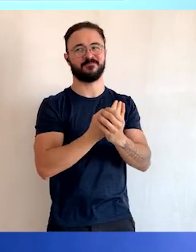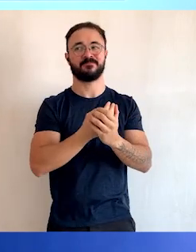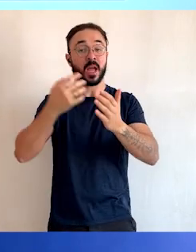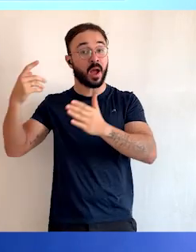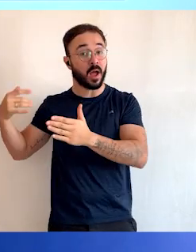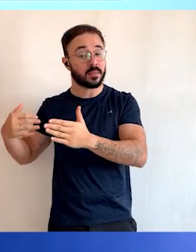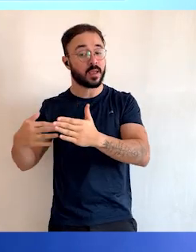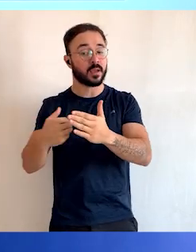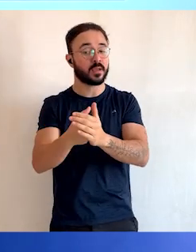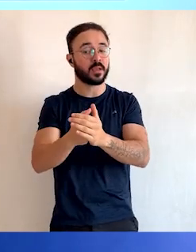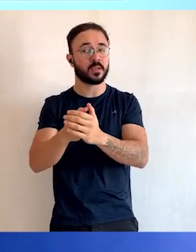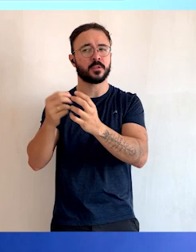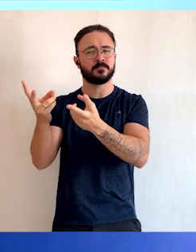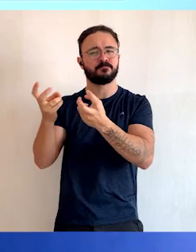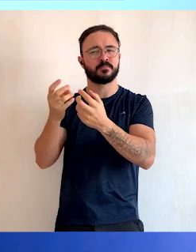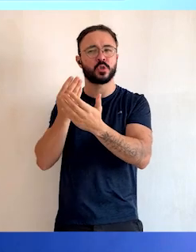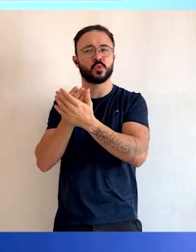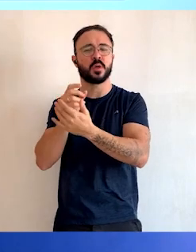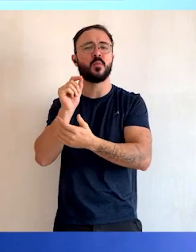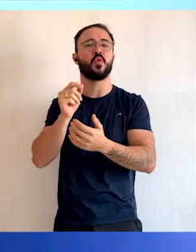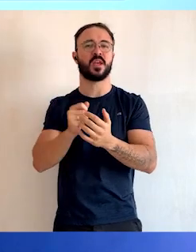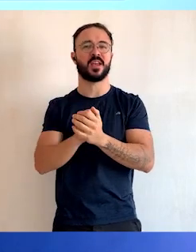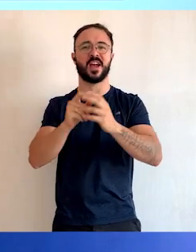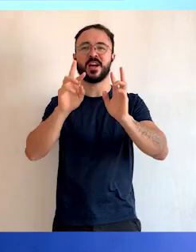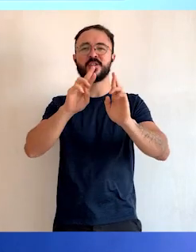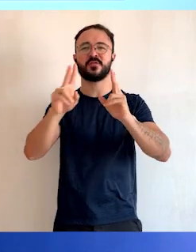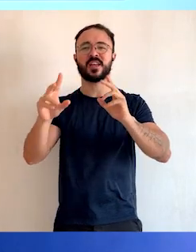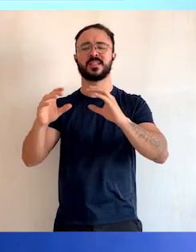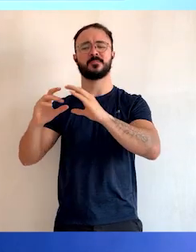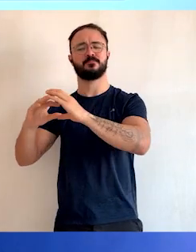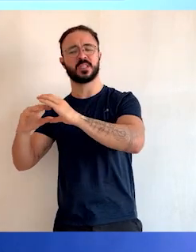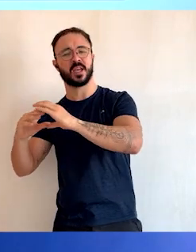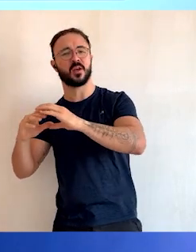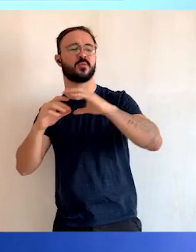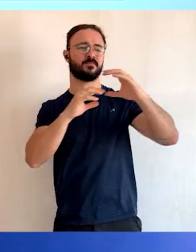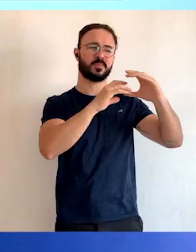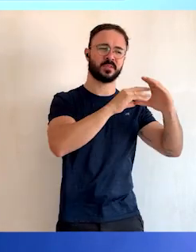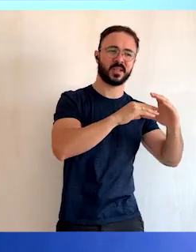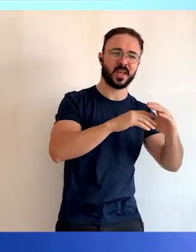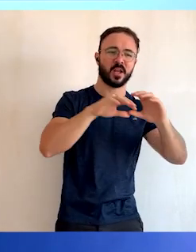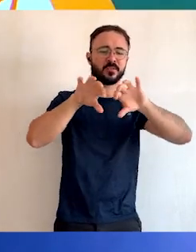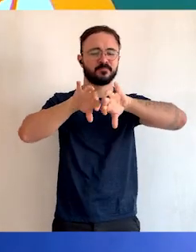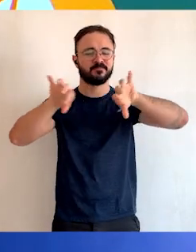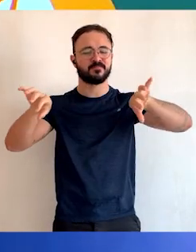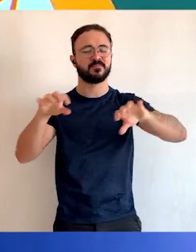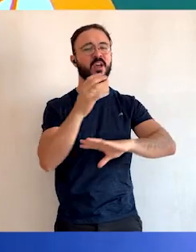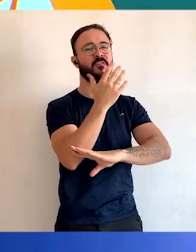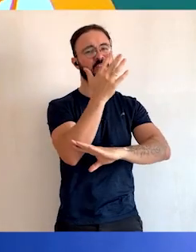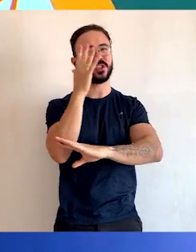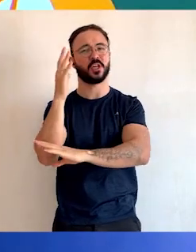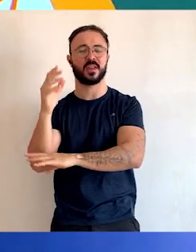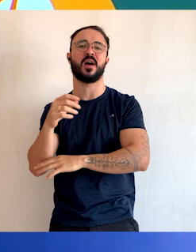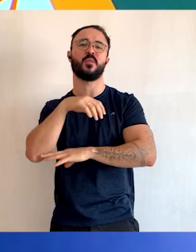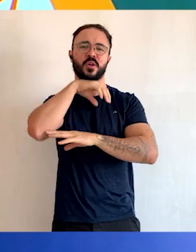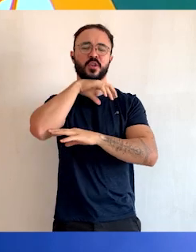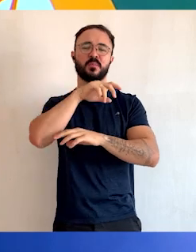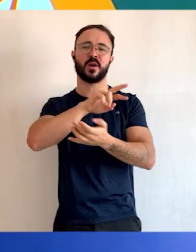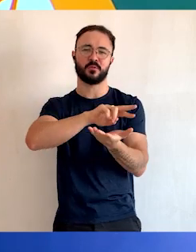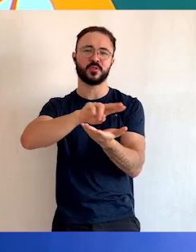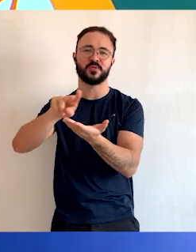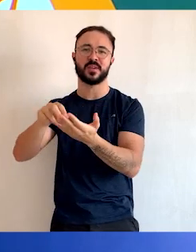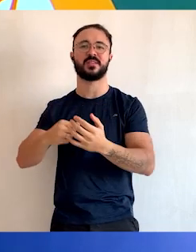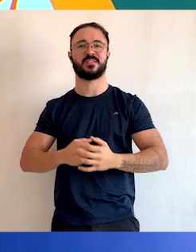eucariontes, ainda diferenciando as células animais das vegetais. Eu espero que você tenha